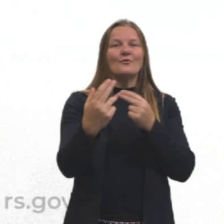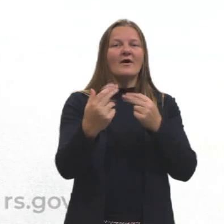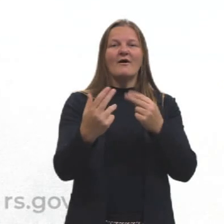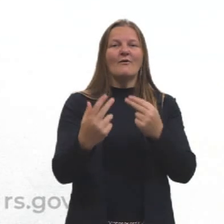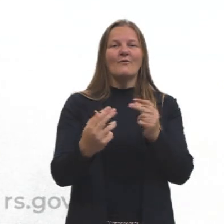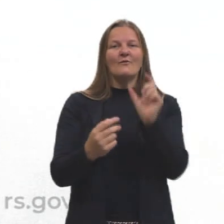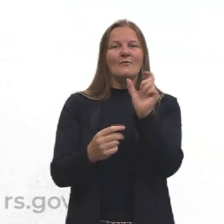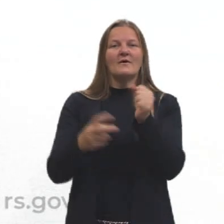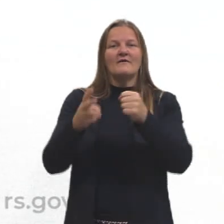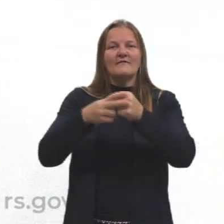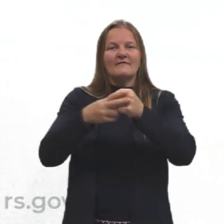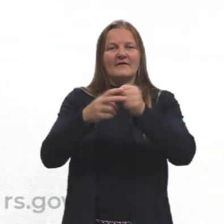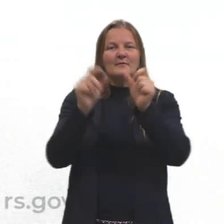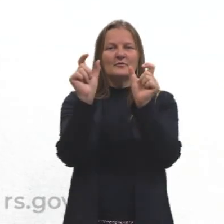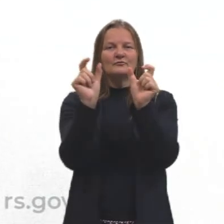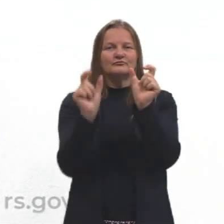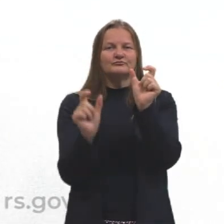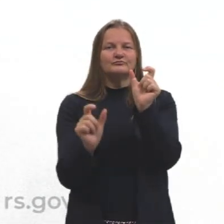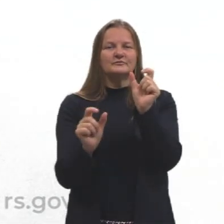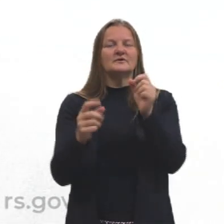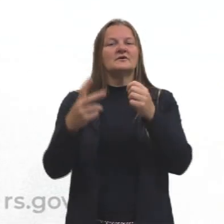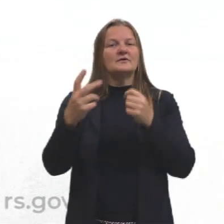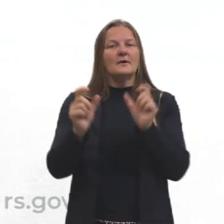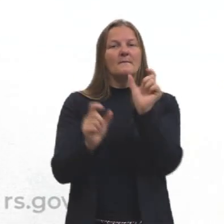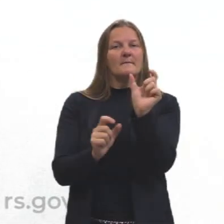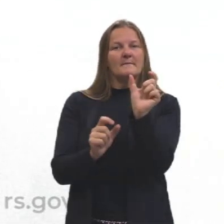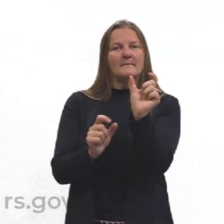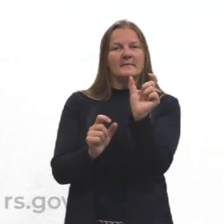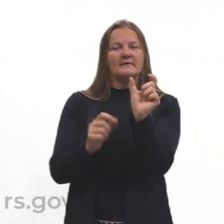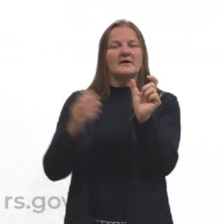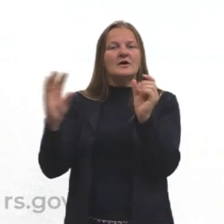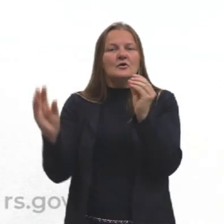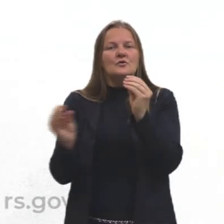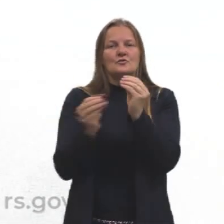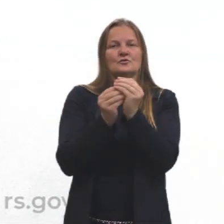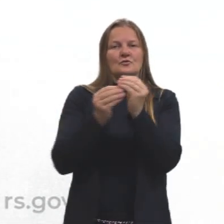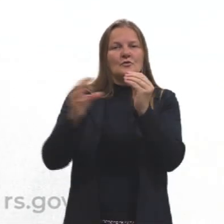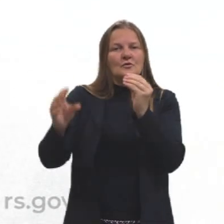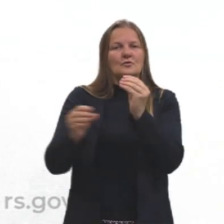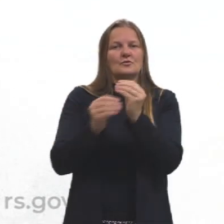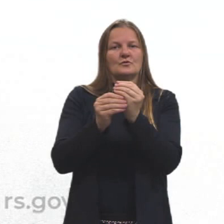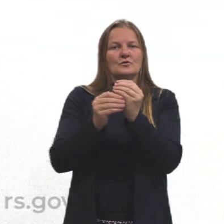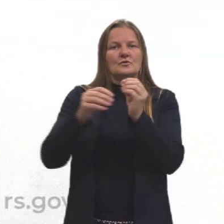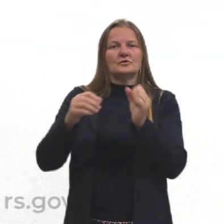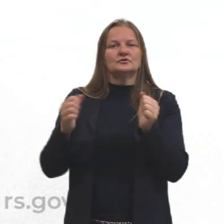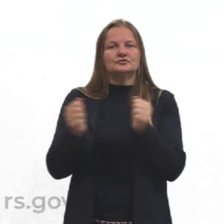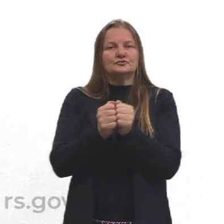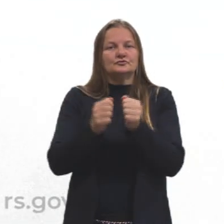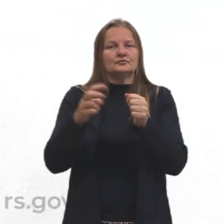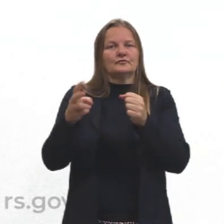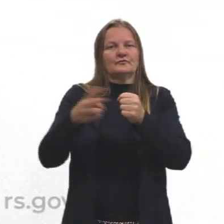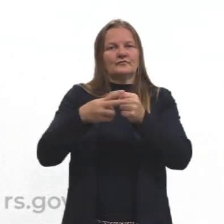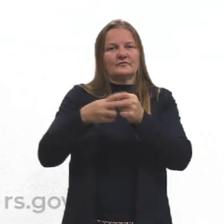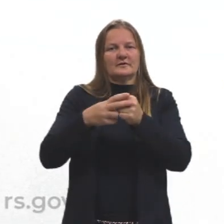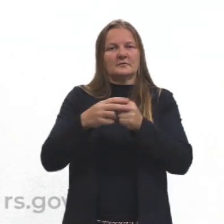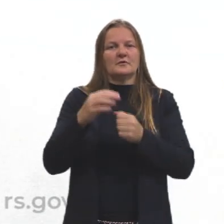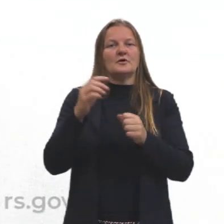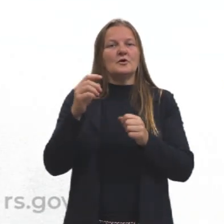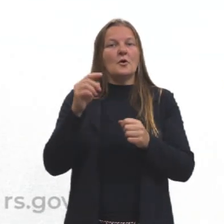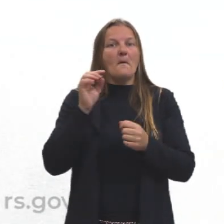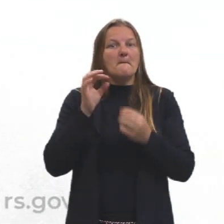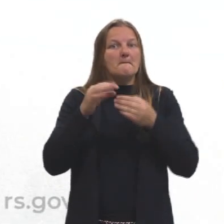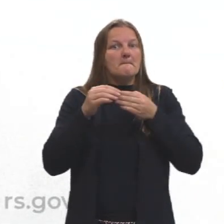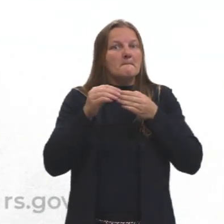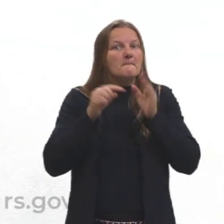verbo. Ele recebe apenas uma palavra agregada a ele, agregada ao verbo, para poder indicar o futuro.